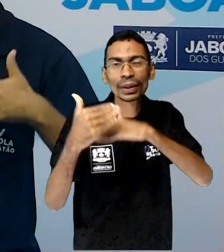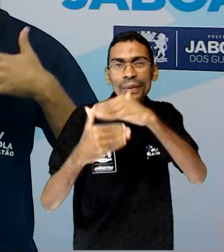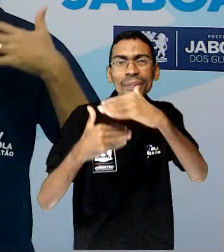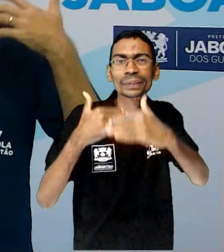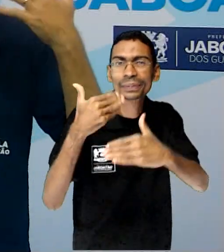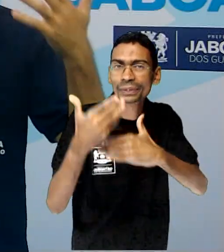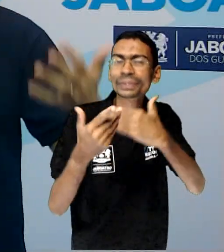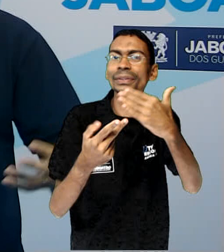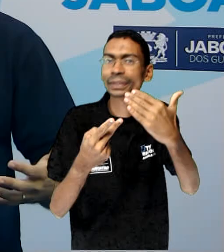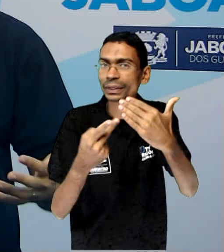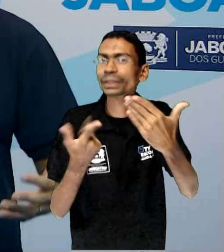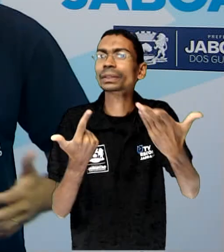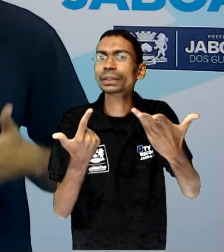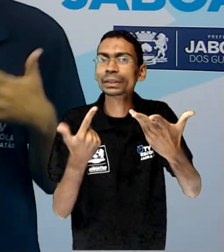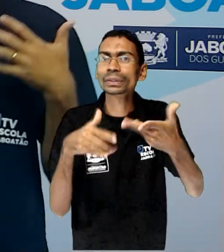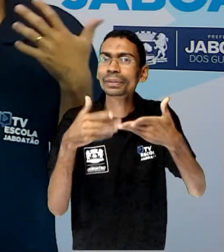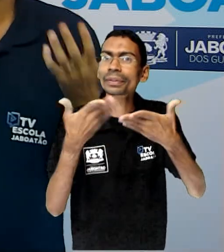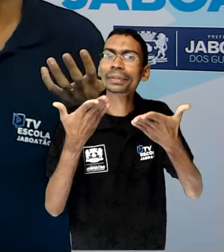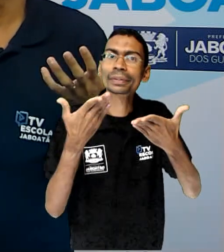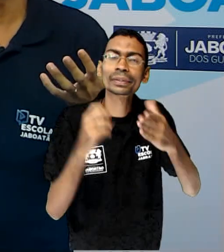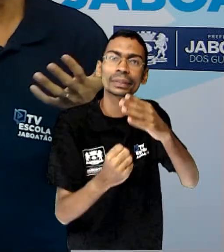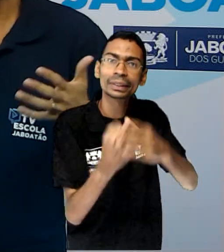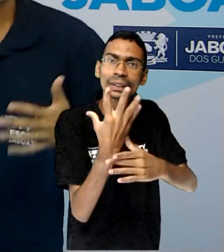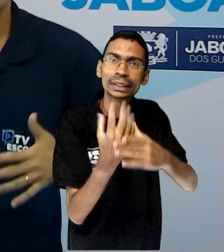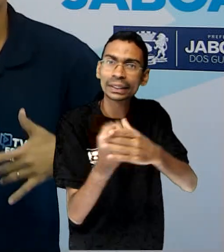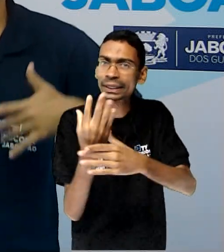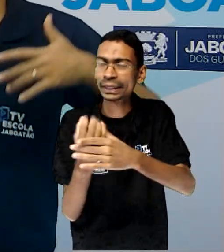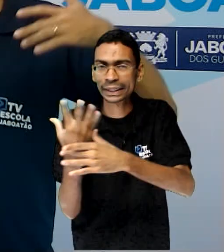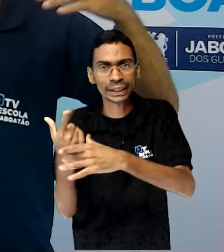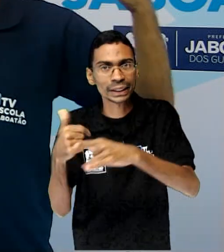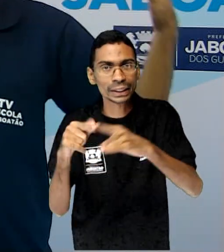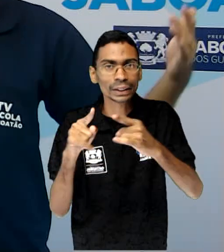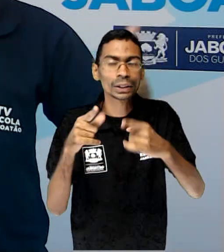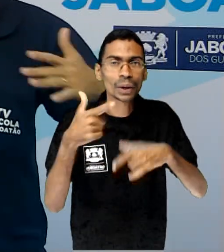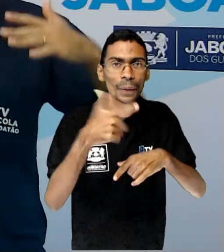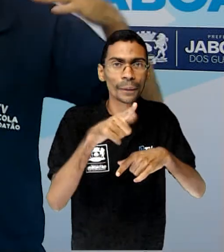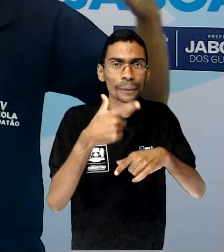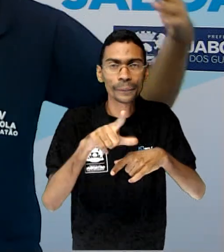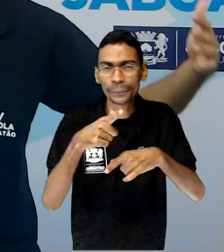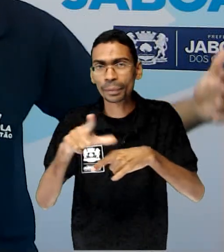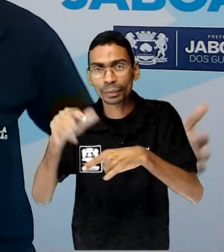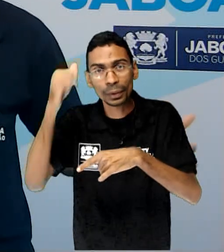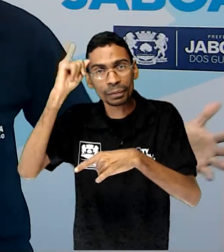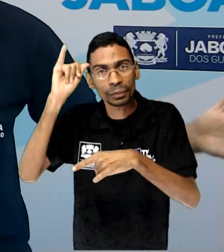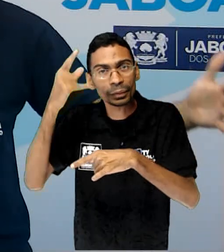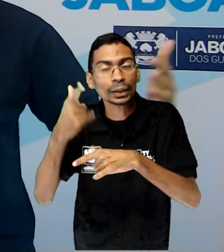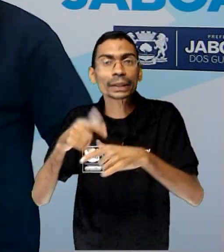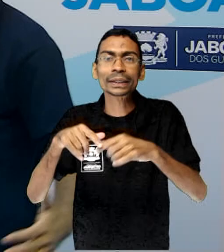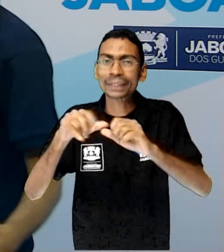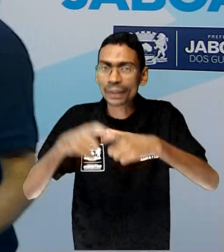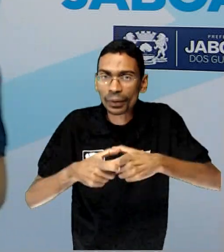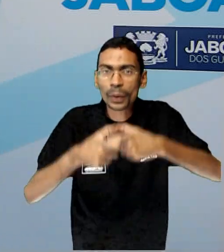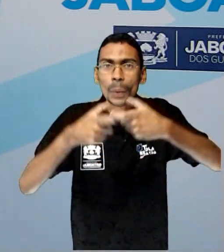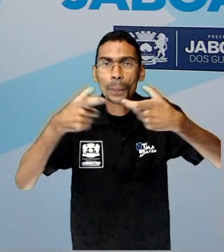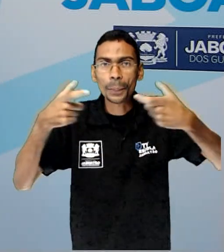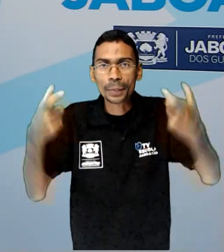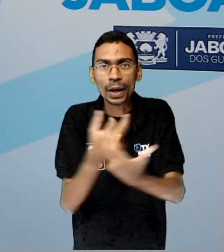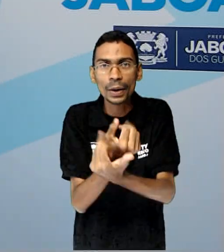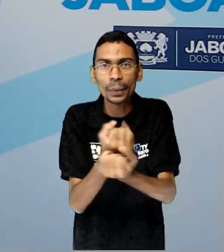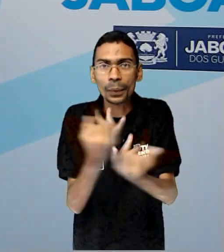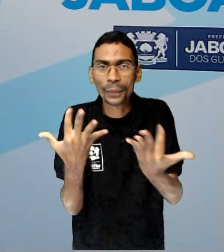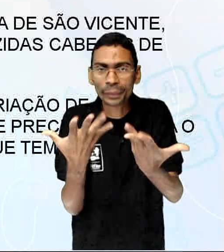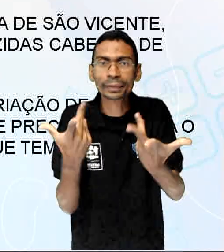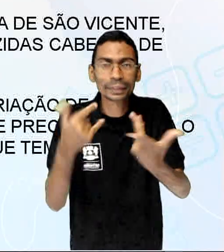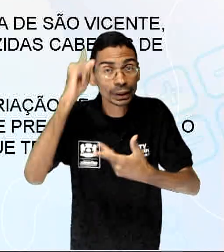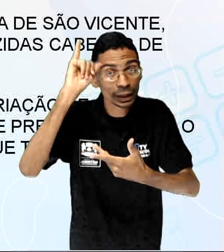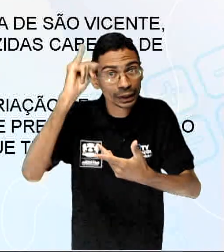e outros bois. E aí aconteceu de aumentar a quantidade de gado ali nesse espaço aqui